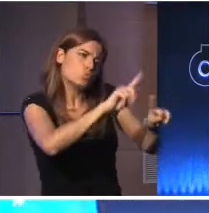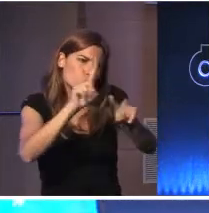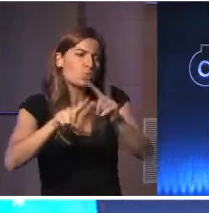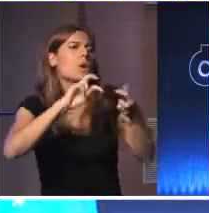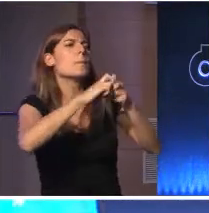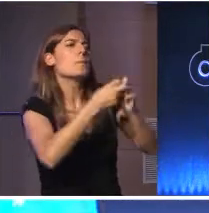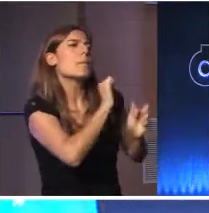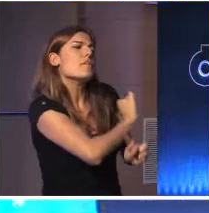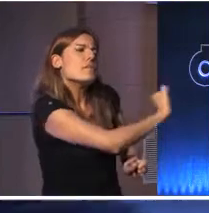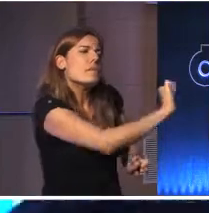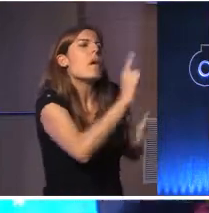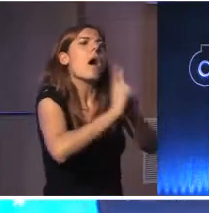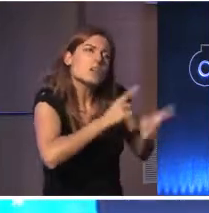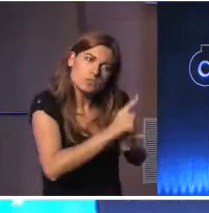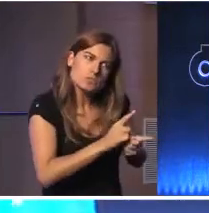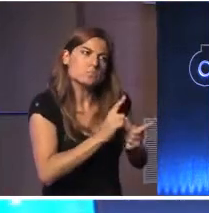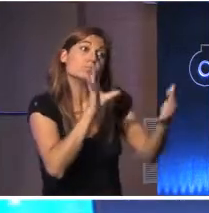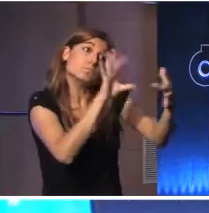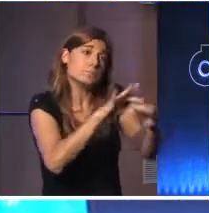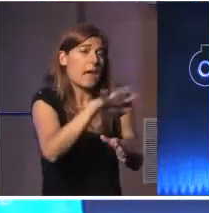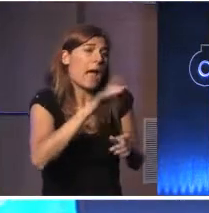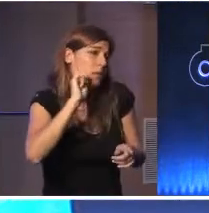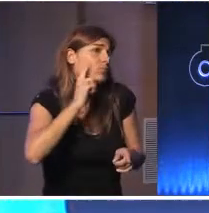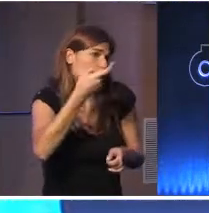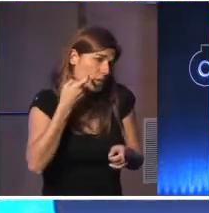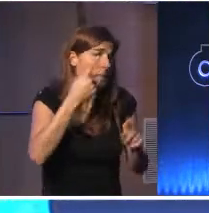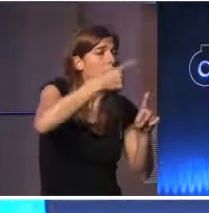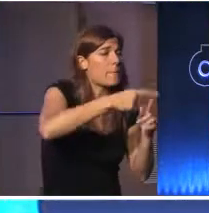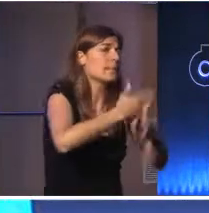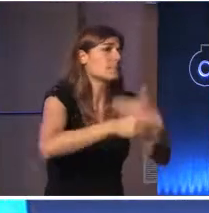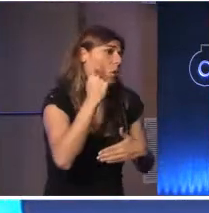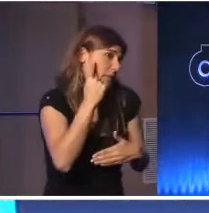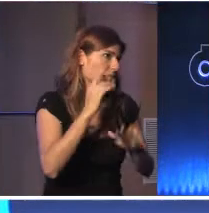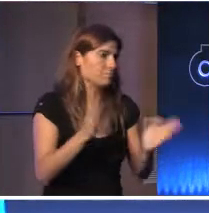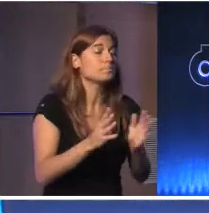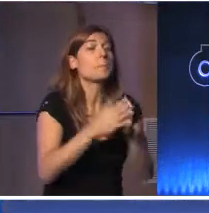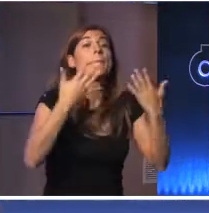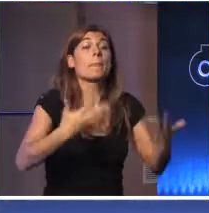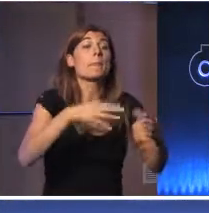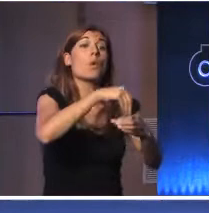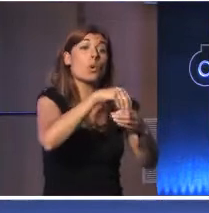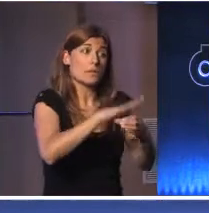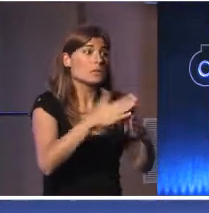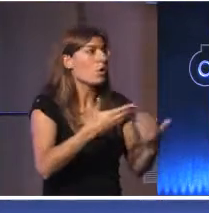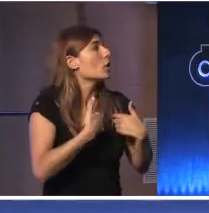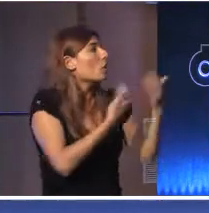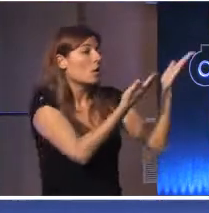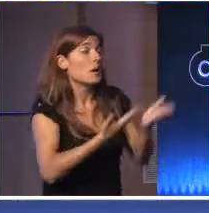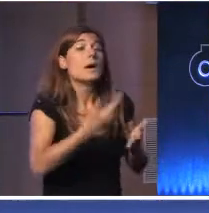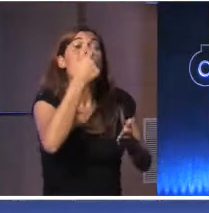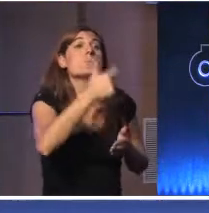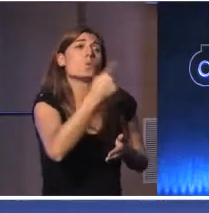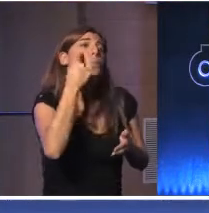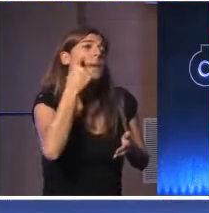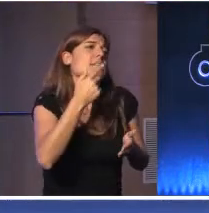que estão ligados à questão da surdez e da deficiência auditiva. Para já, neste contexto, eu vou chamar uma pessoa que conhece a realidade,